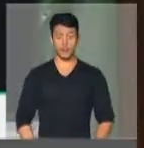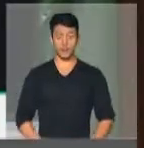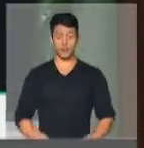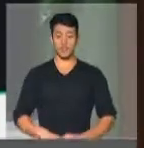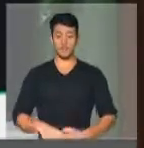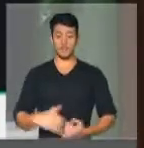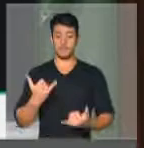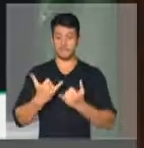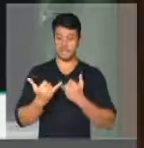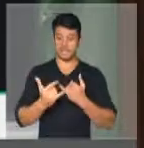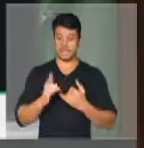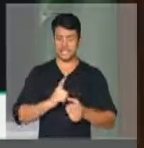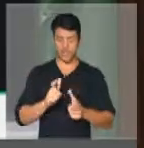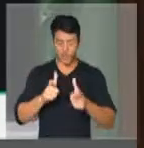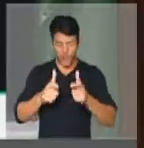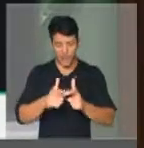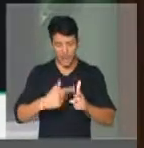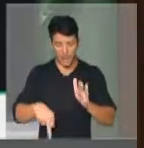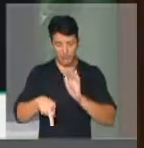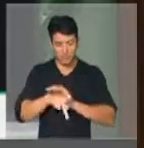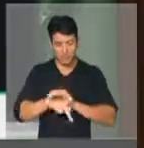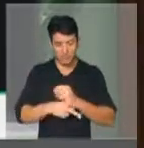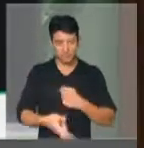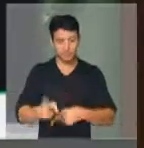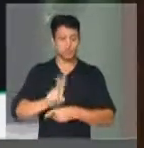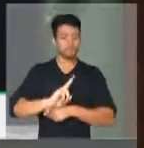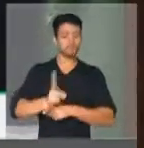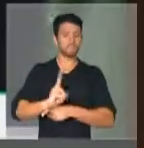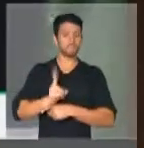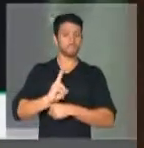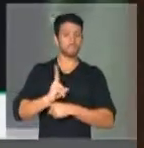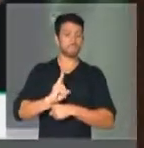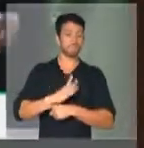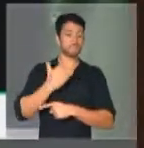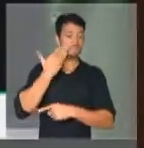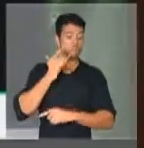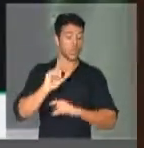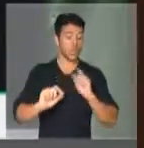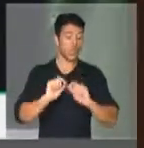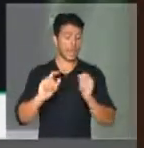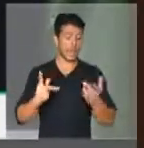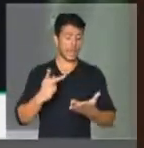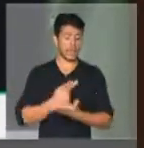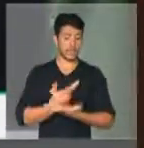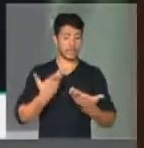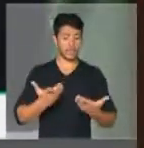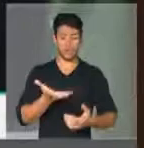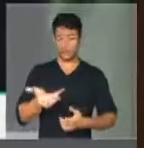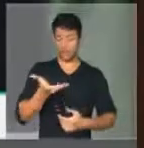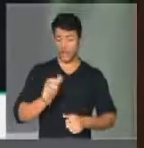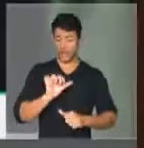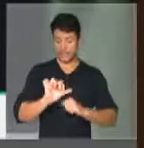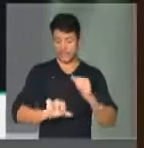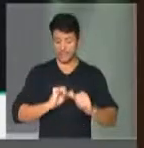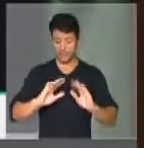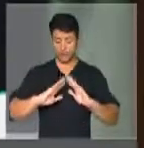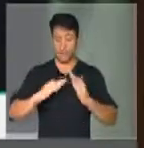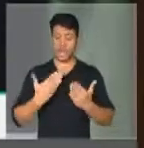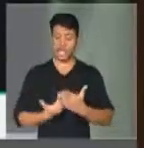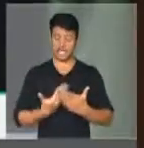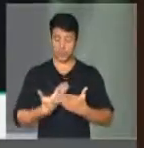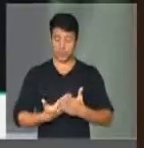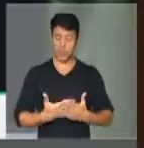onde nós estamos vendo que querem transformar a escola pública